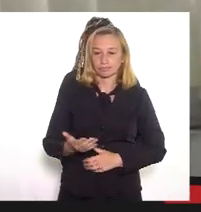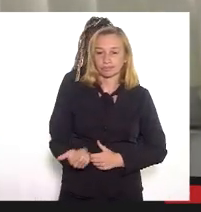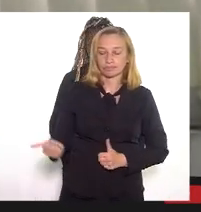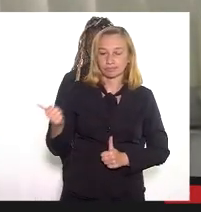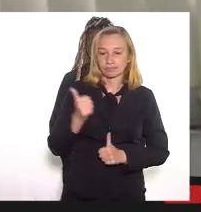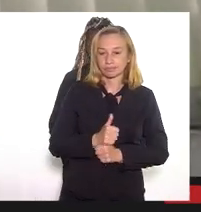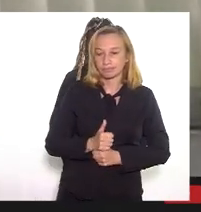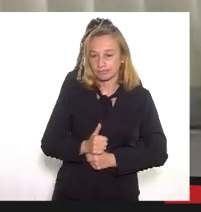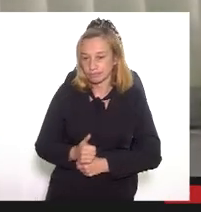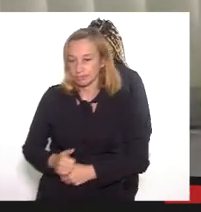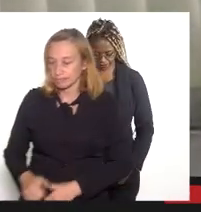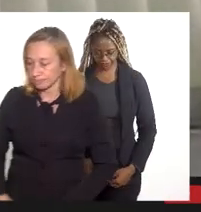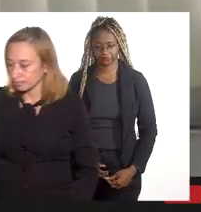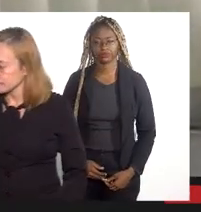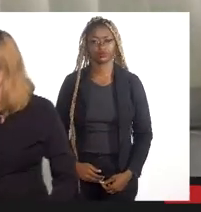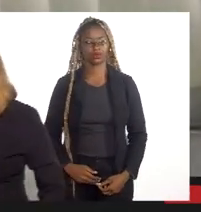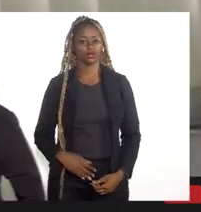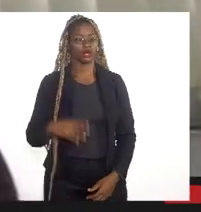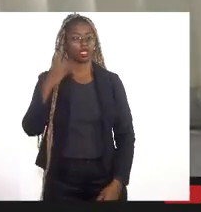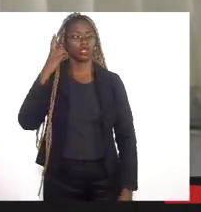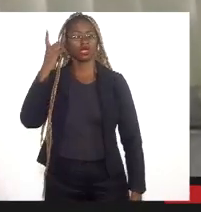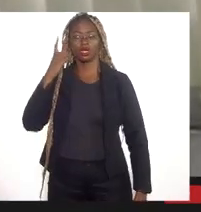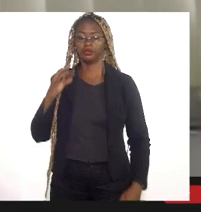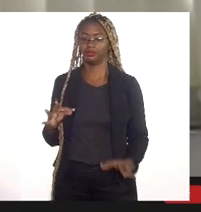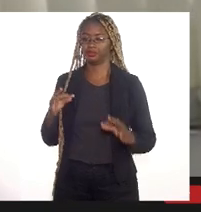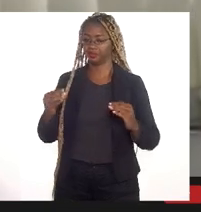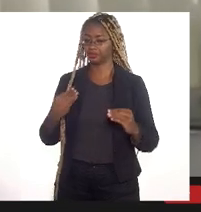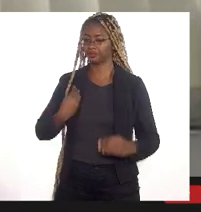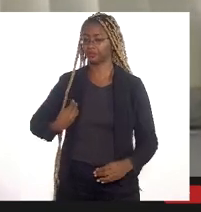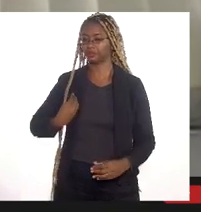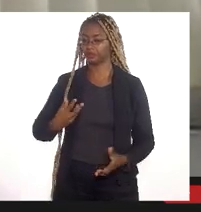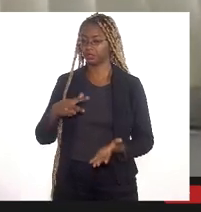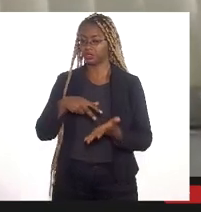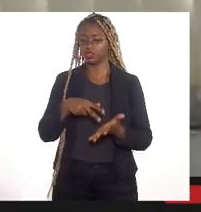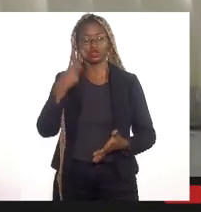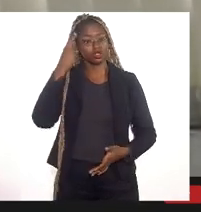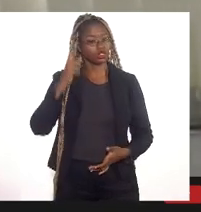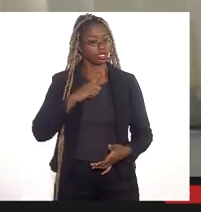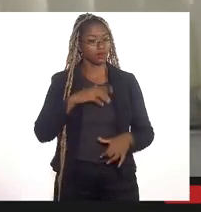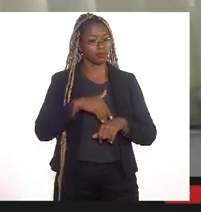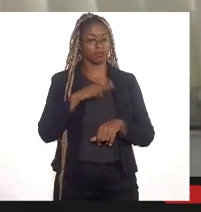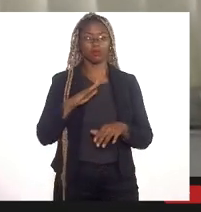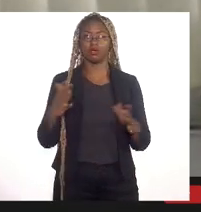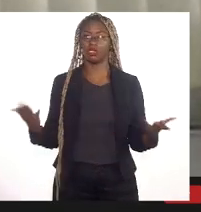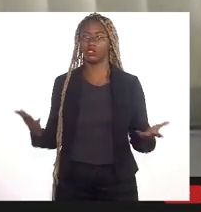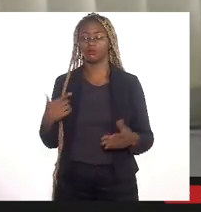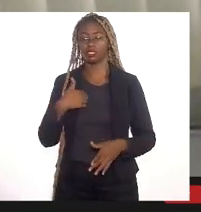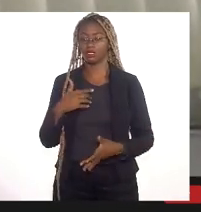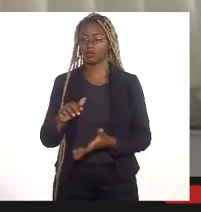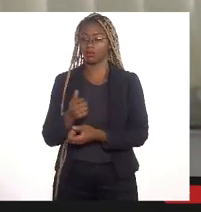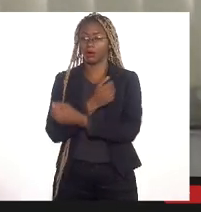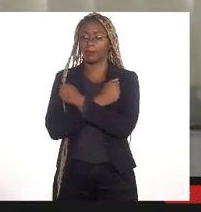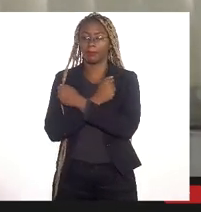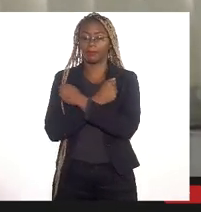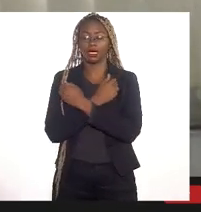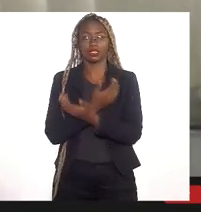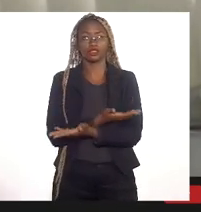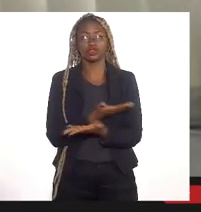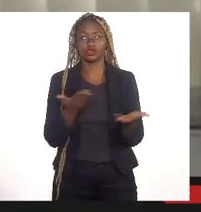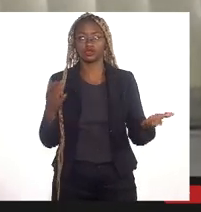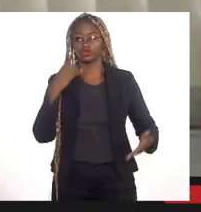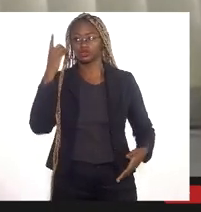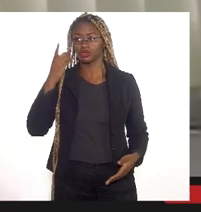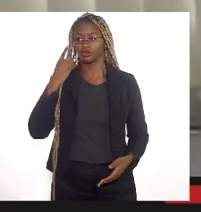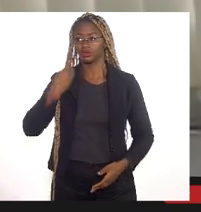deputados presentes, deputado Eliomar Coelho, vendo aqui, não sei se tem mais algum, mas fica aí meu abraço a todos, demais